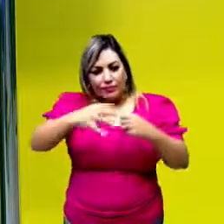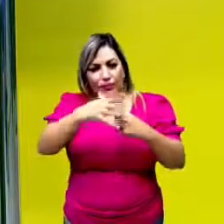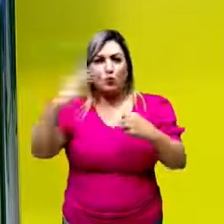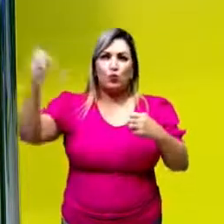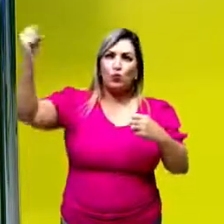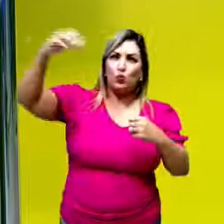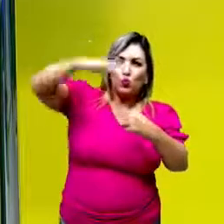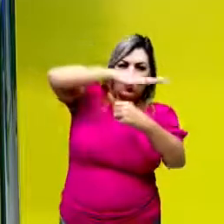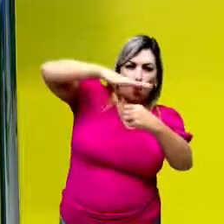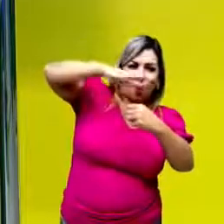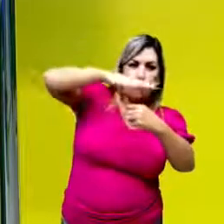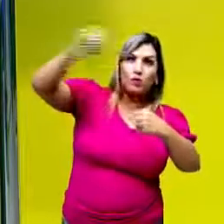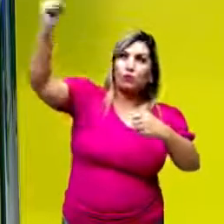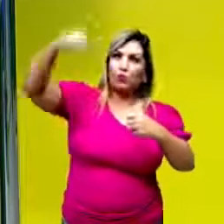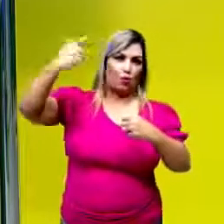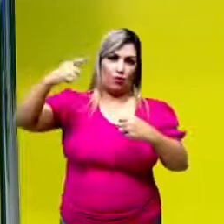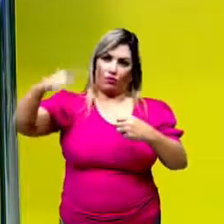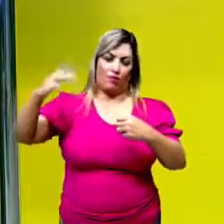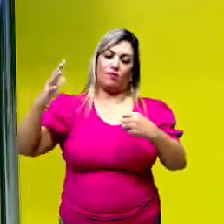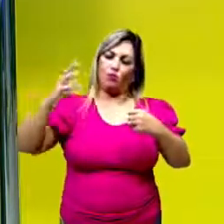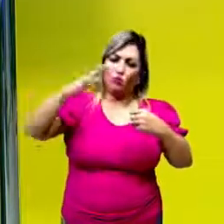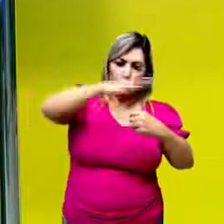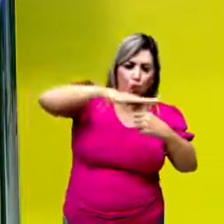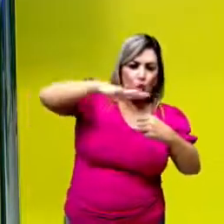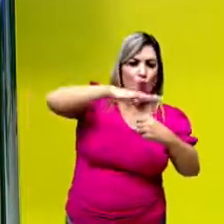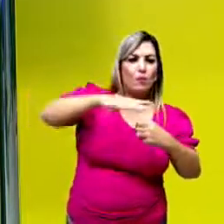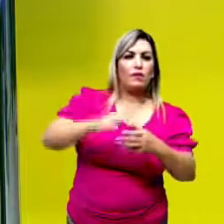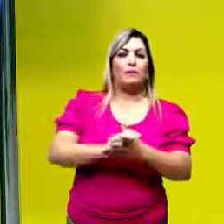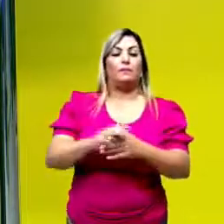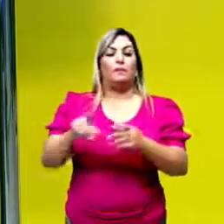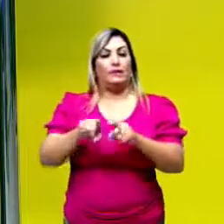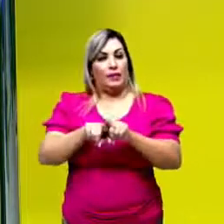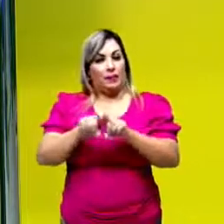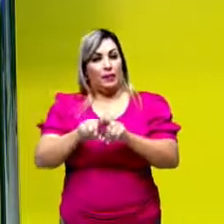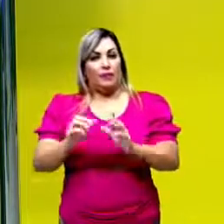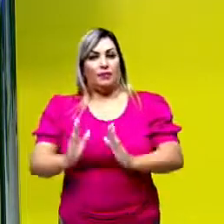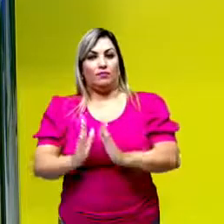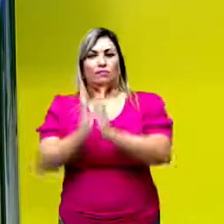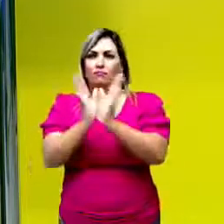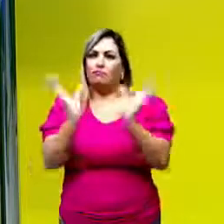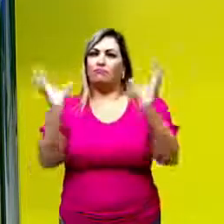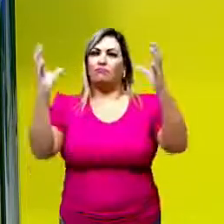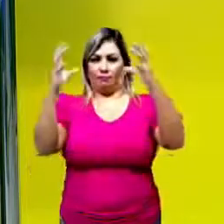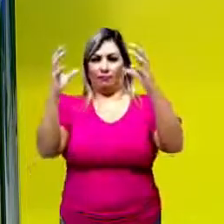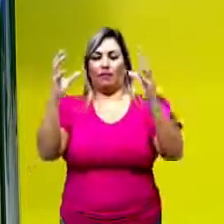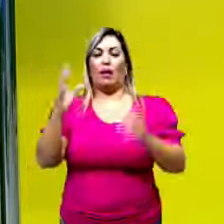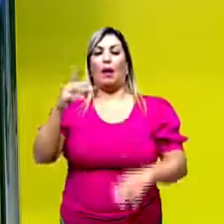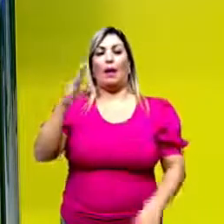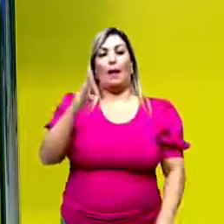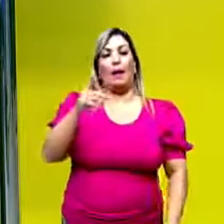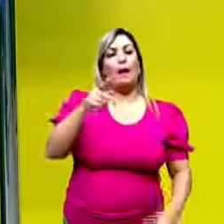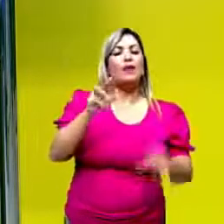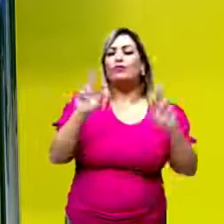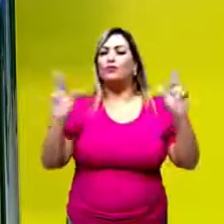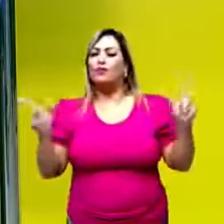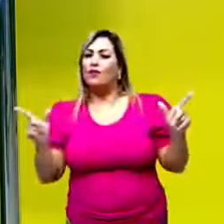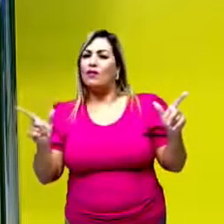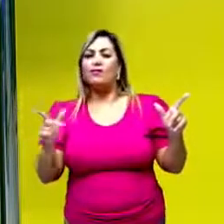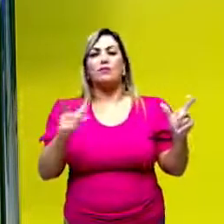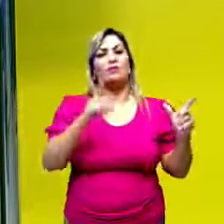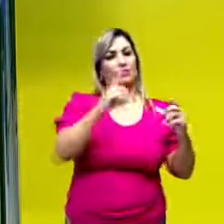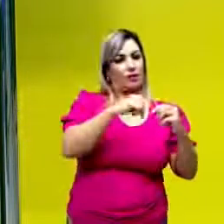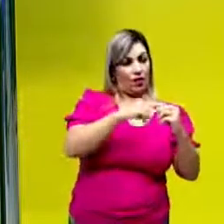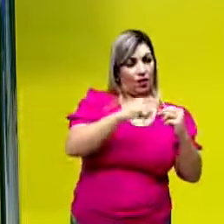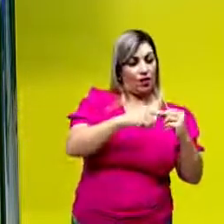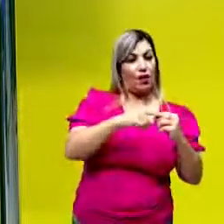sombreado, tá? Depois, temos as pteridófitas. Qual a diferença, então, das briófitas para as pteridófitas?